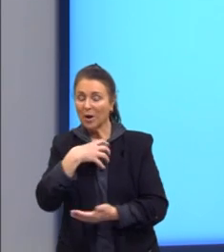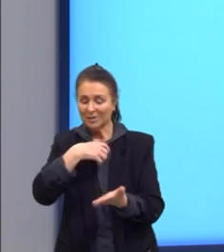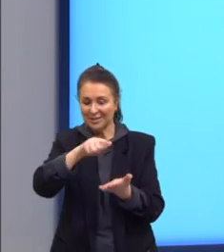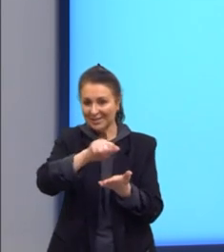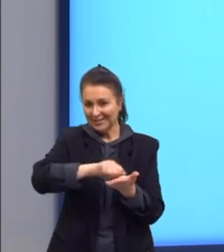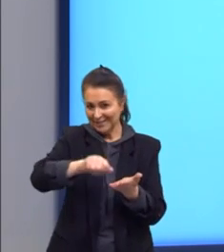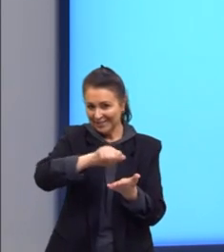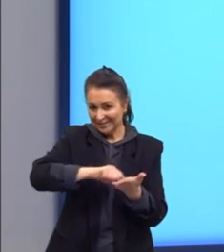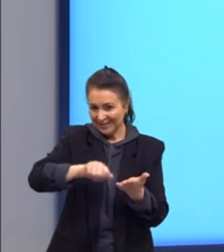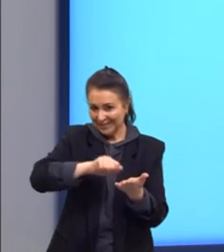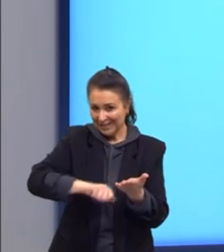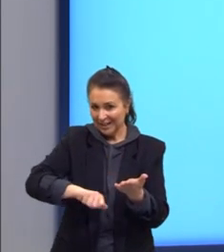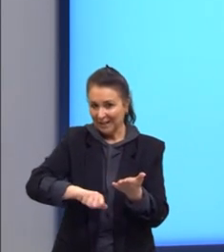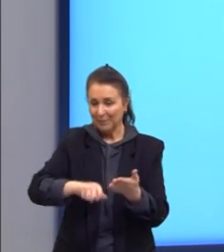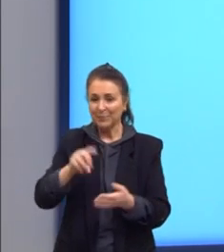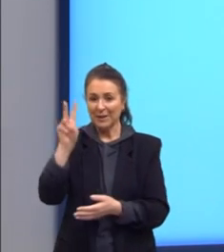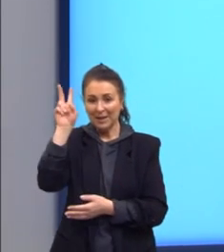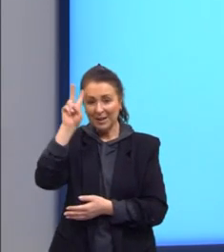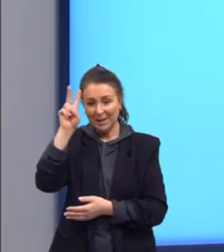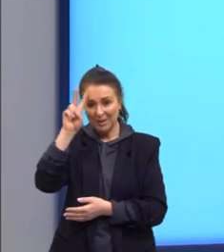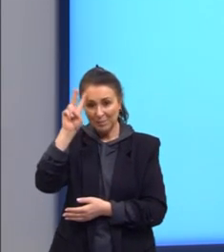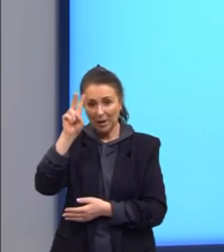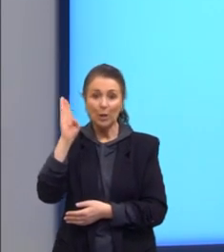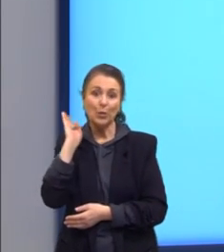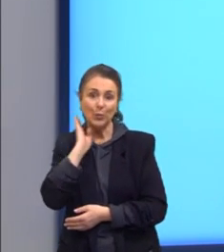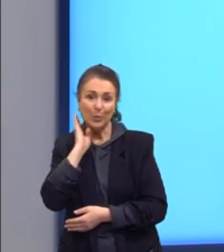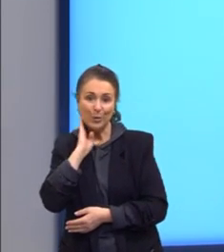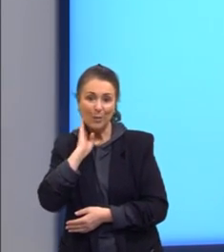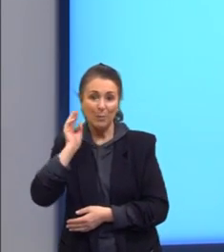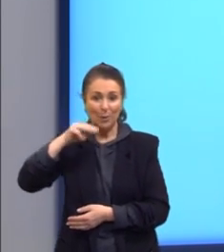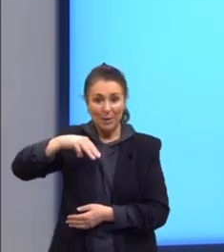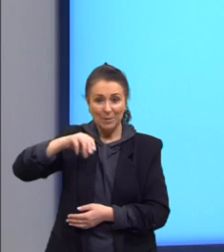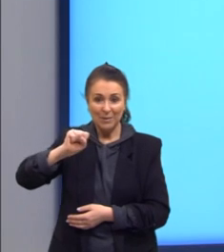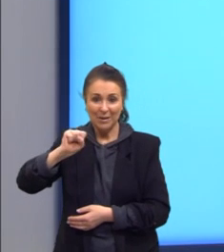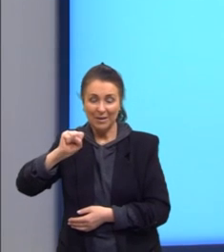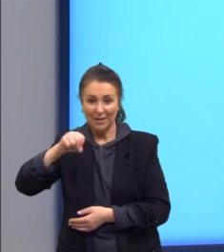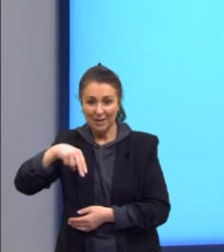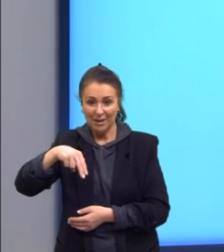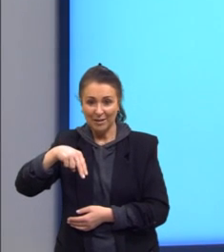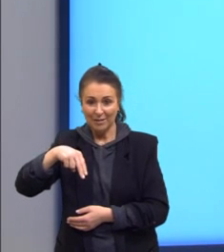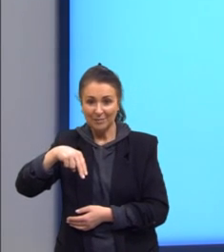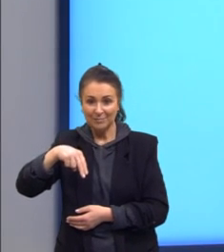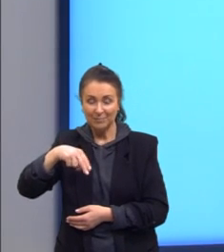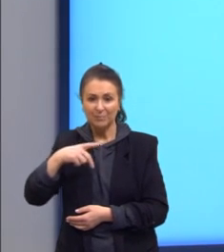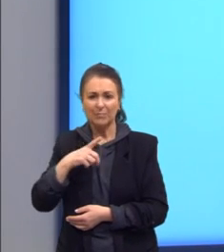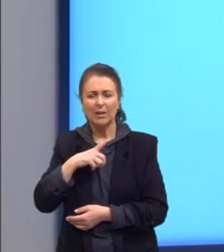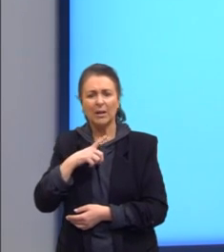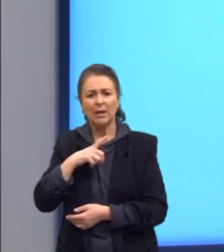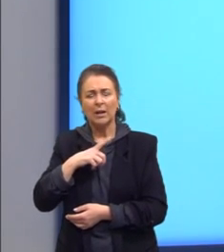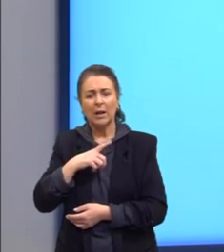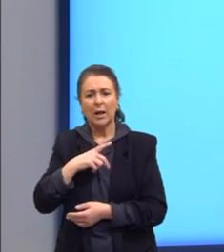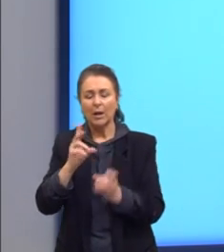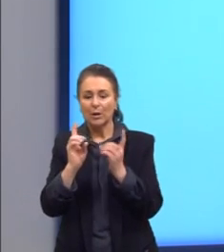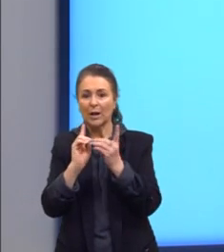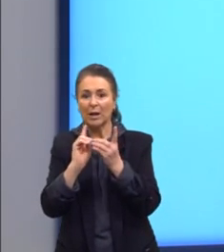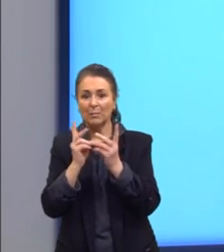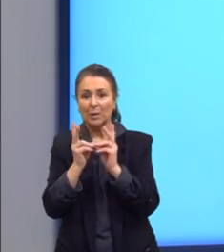Messenger, se dê em tempo real, é necessário que a escrita das informações seja rápida.